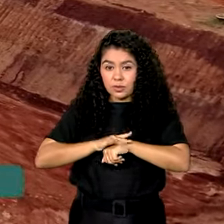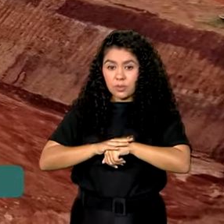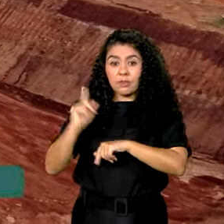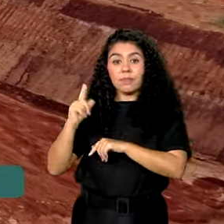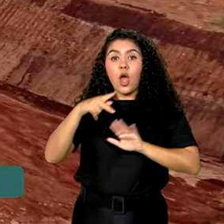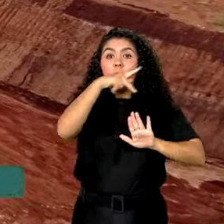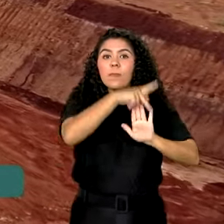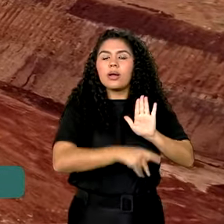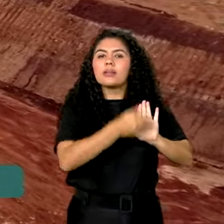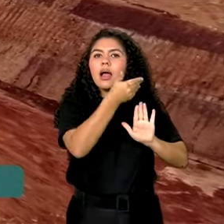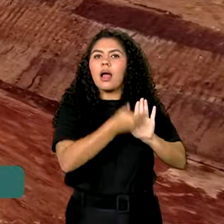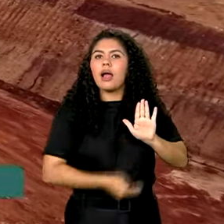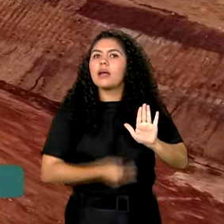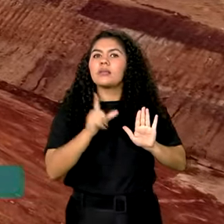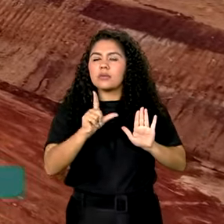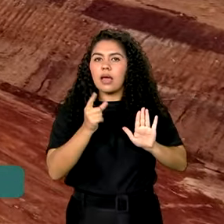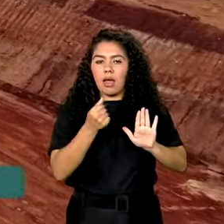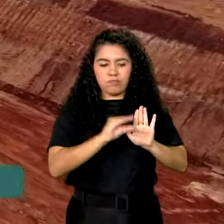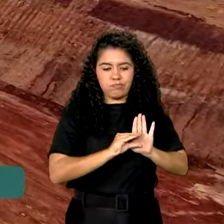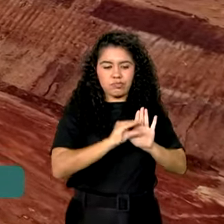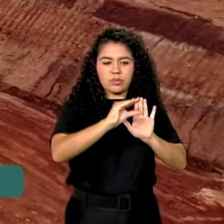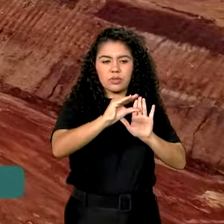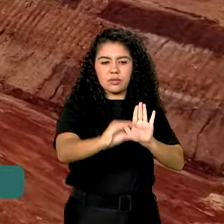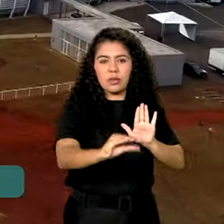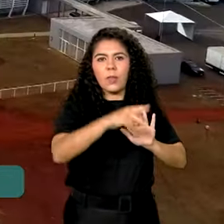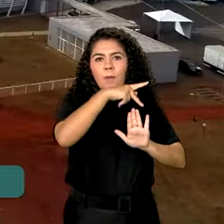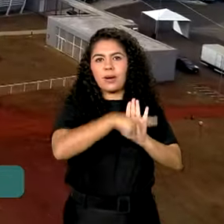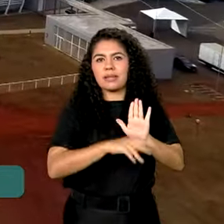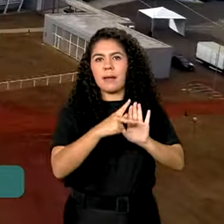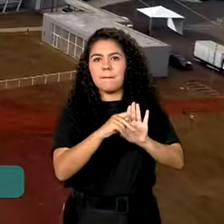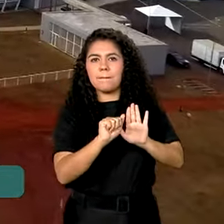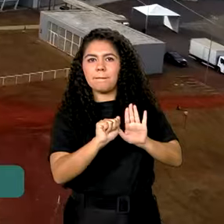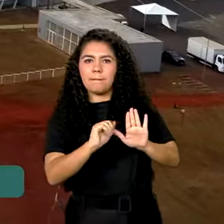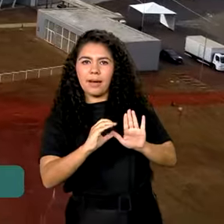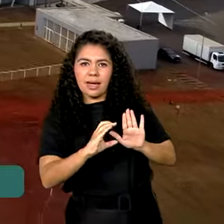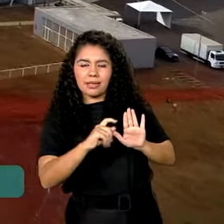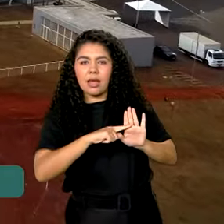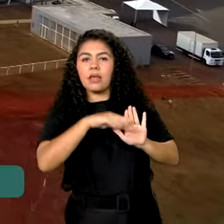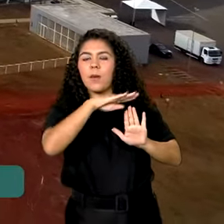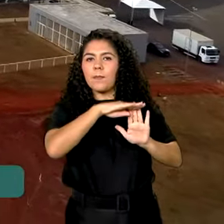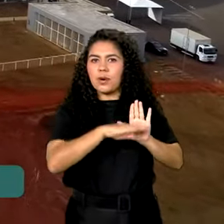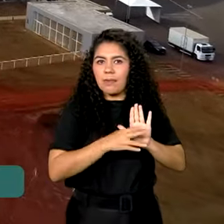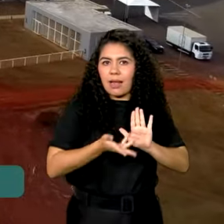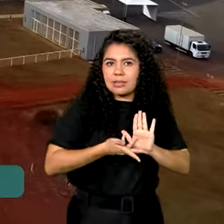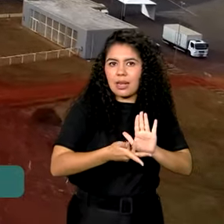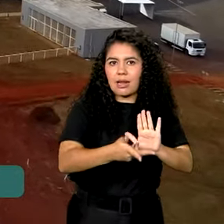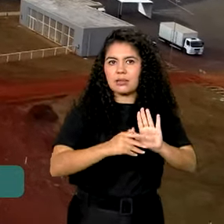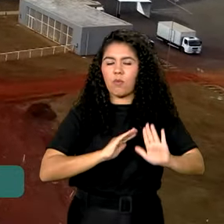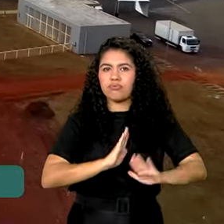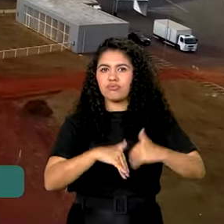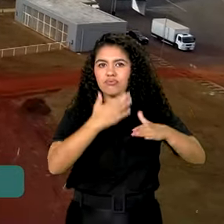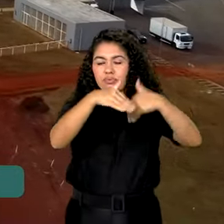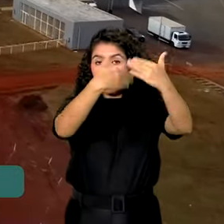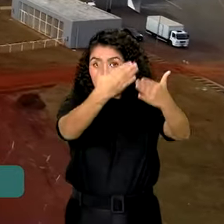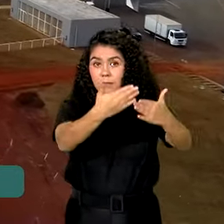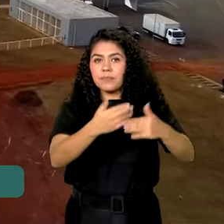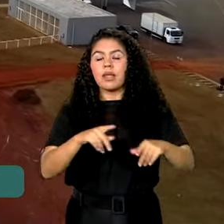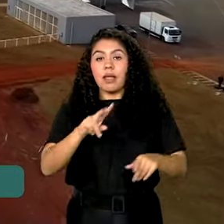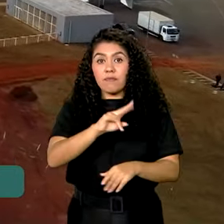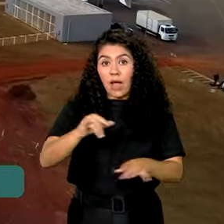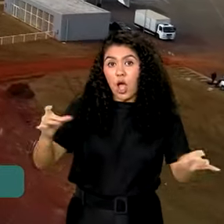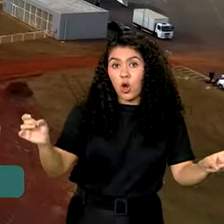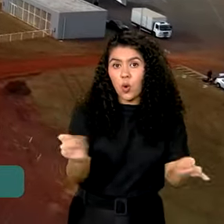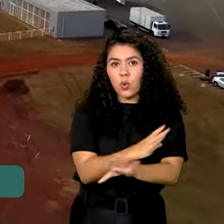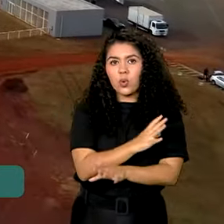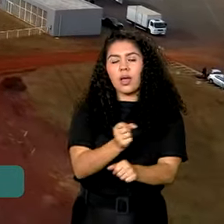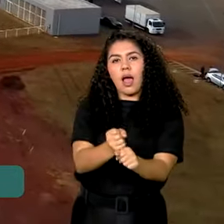da liberação de recursos científicos do novo PAC, o Programa de Aceleração do Crescimento, e deve ser concluído